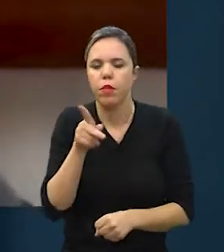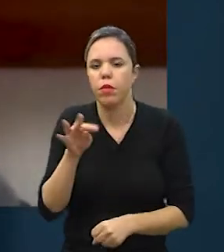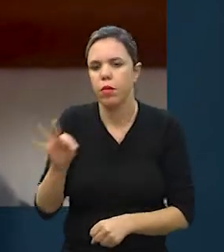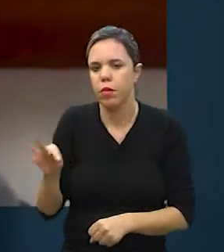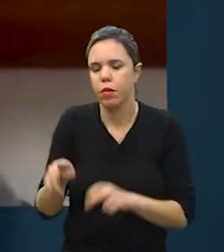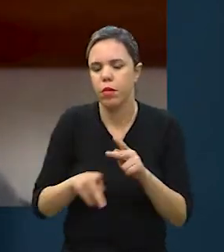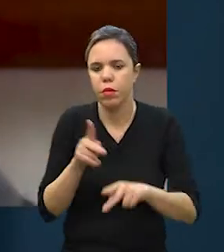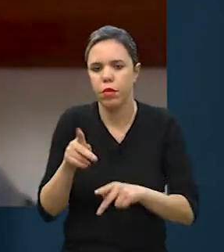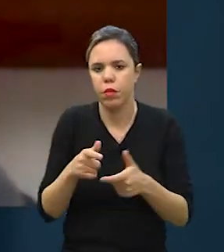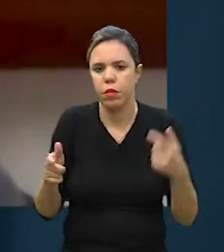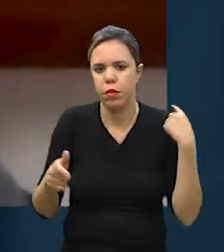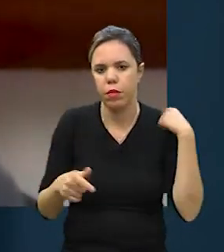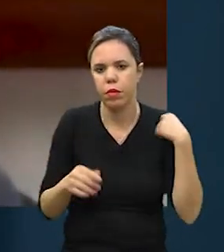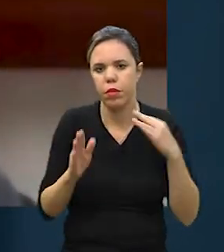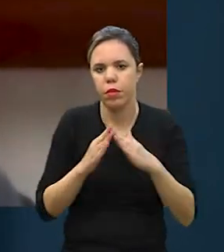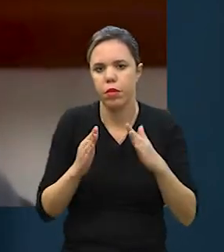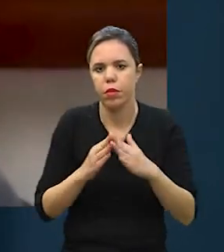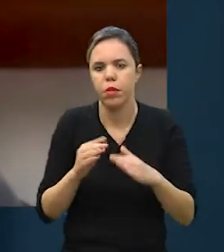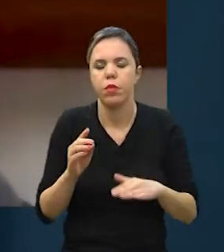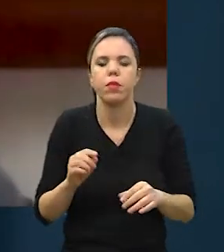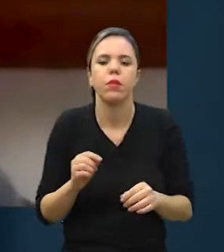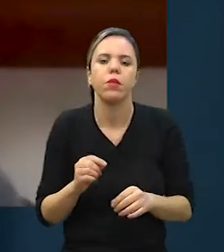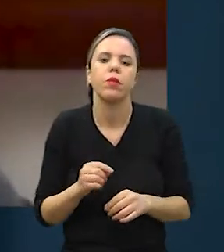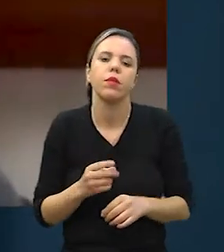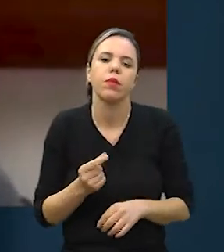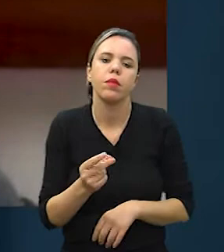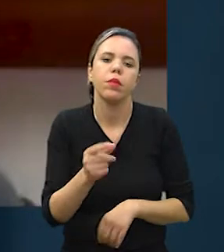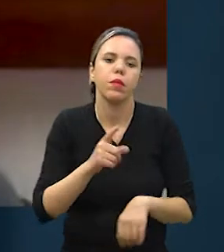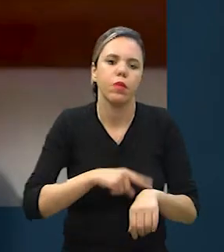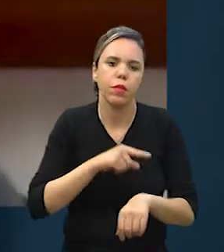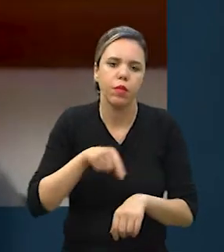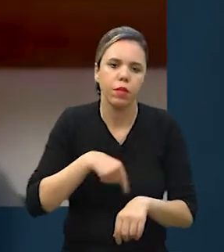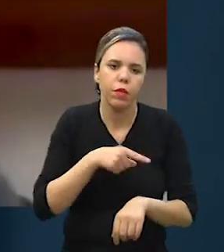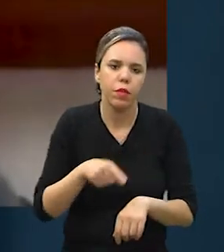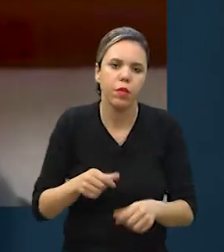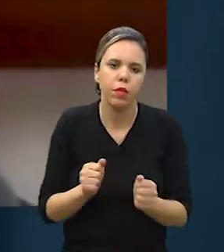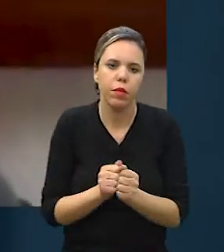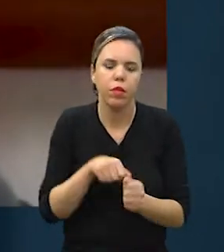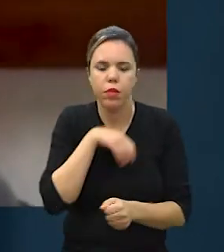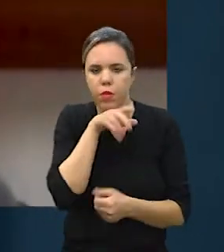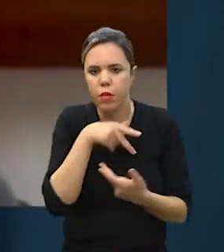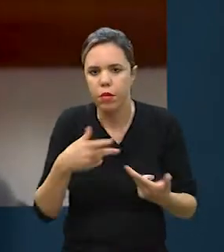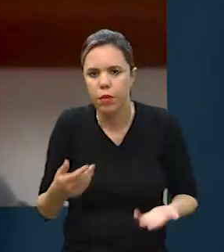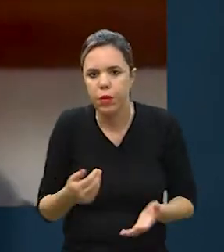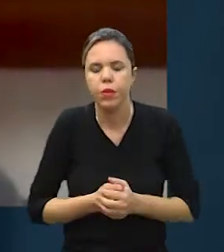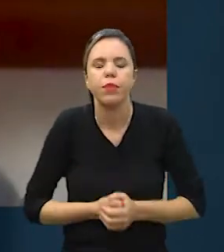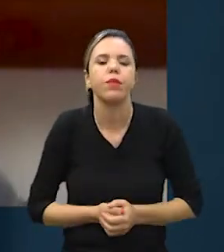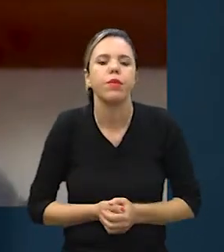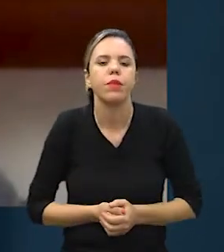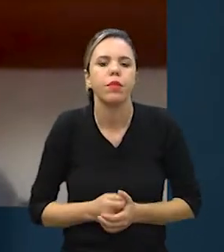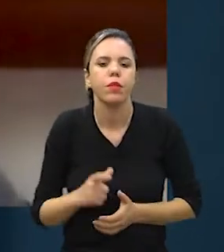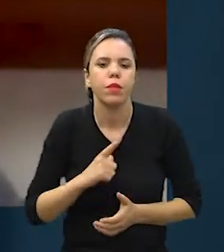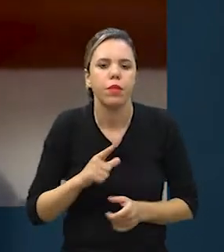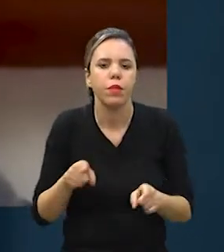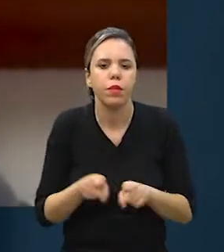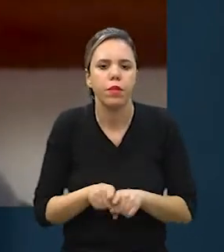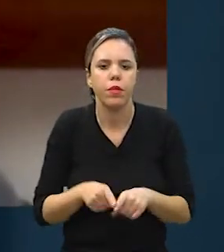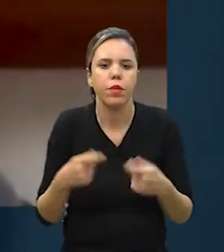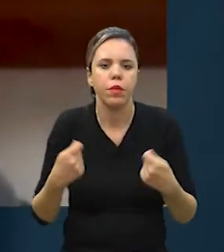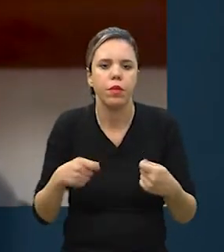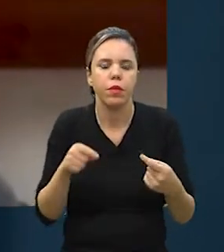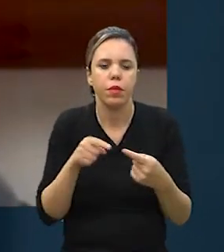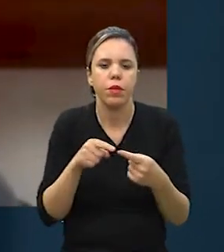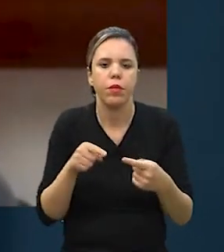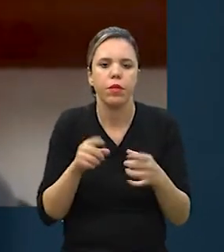pois as pessoas ficando mais tempo em casa, elas tendem a passar mais tempo com os seus PETs e entendem também